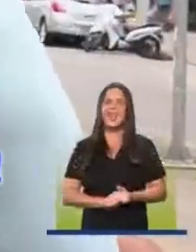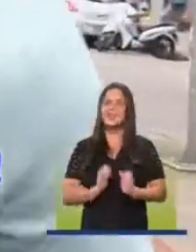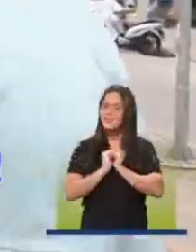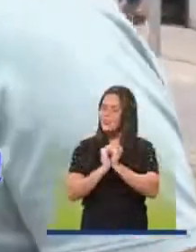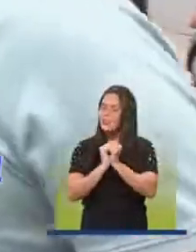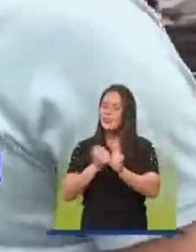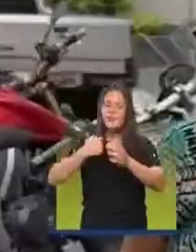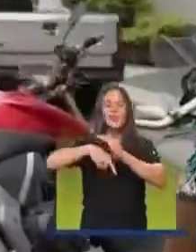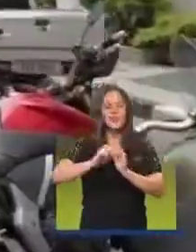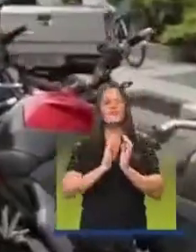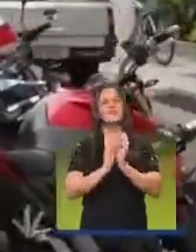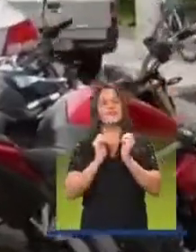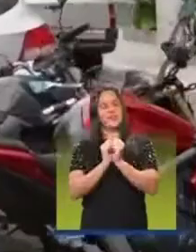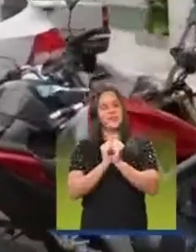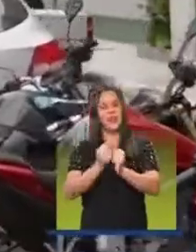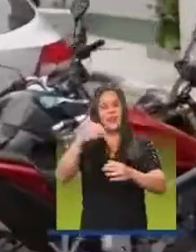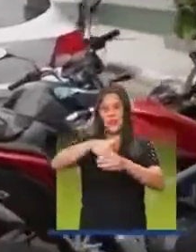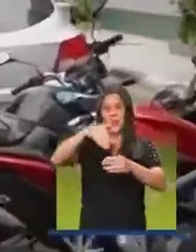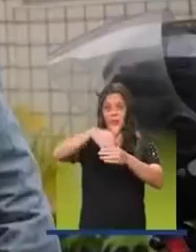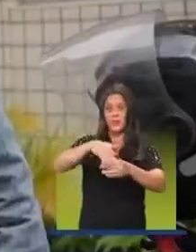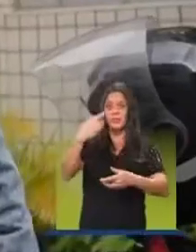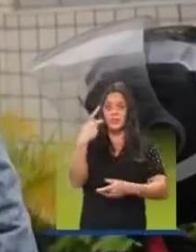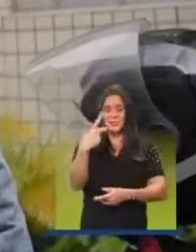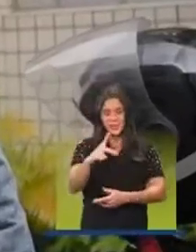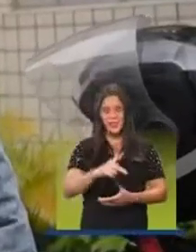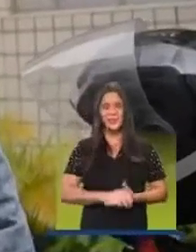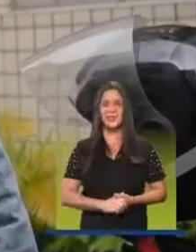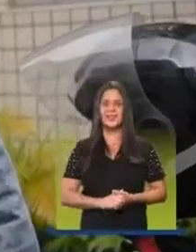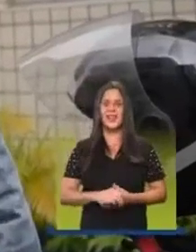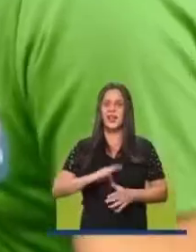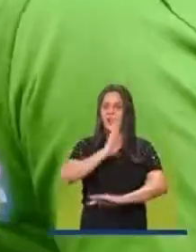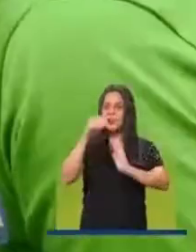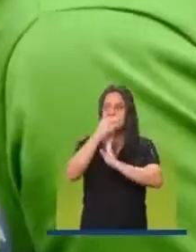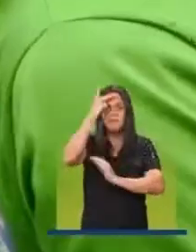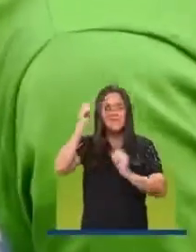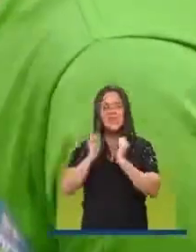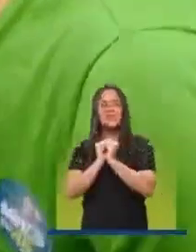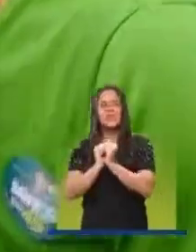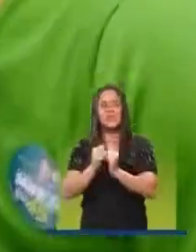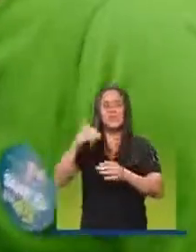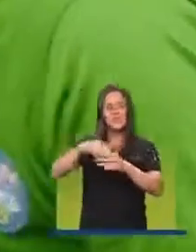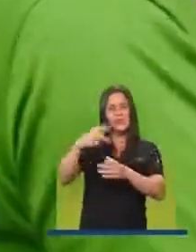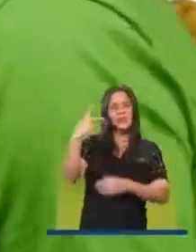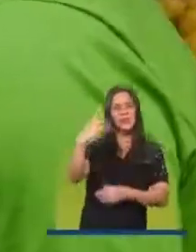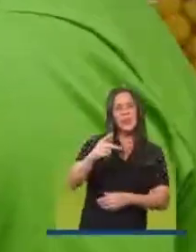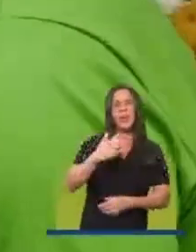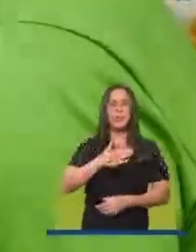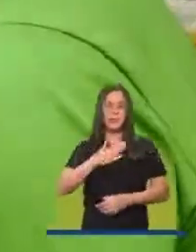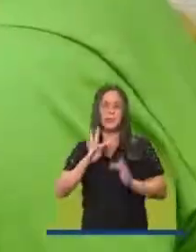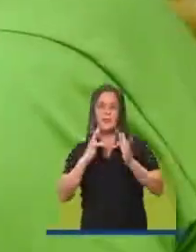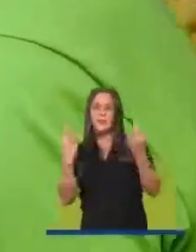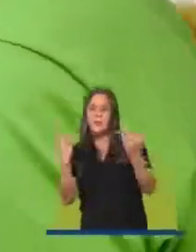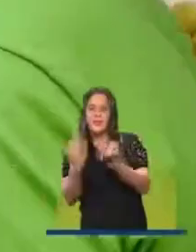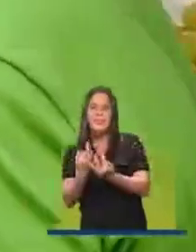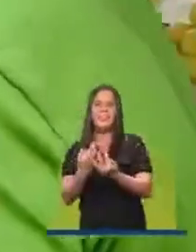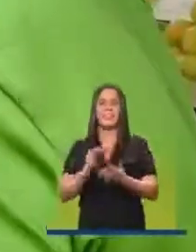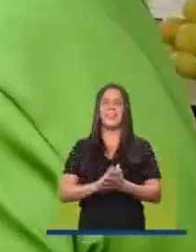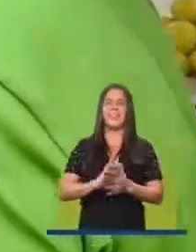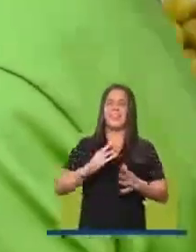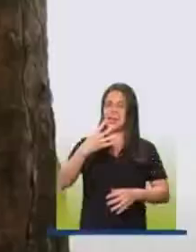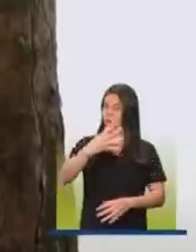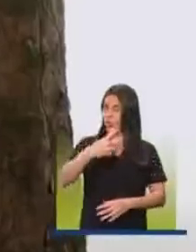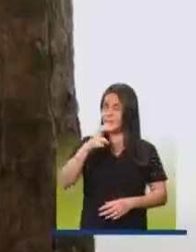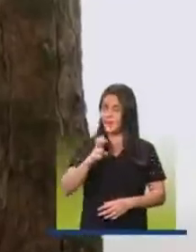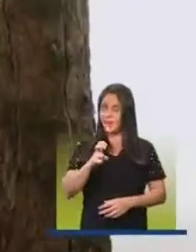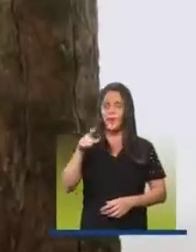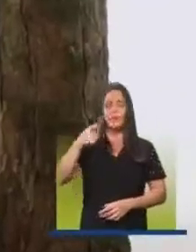junto, viu? Vamos junto, tamo junto. Meu voto é vosso. Está todo mundo aí com você. O voto é seu. O meu, da minha irmã, da minha família. Tamo no 45.